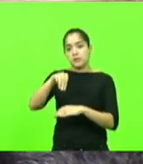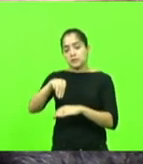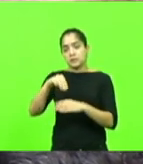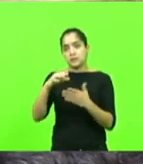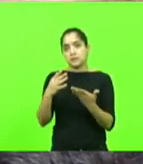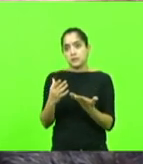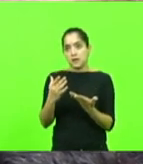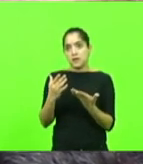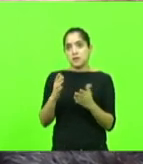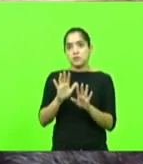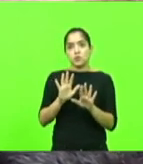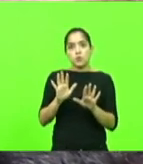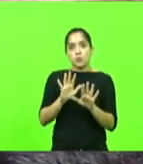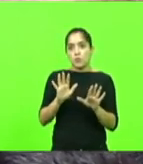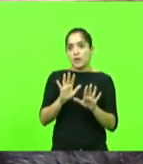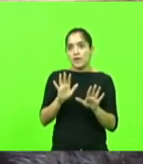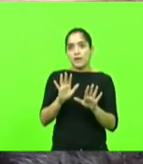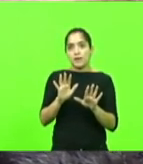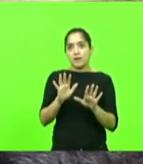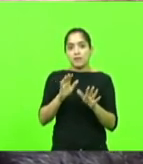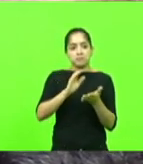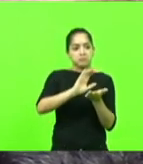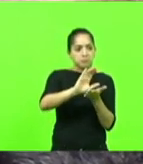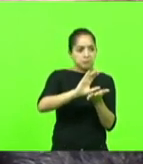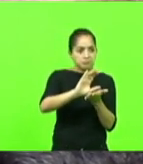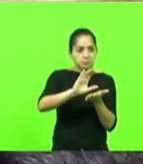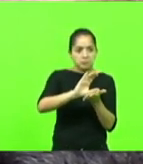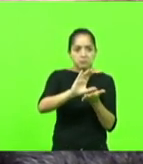Não é questão de que você não deve investir nisso.